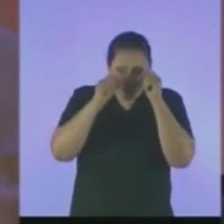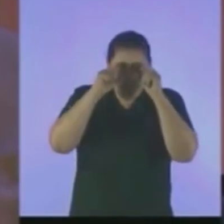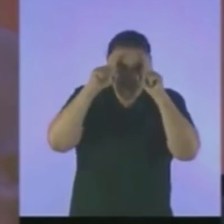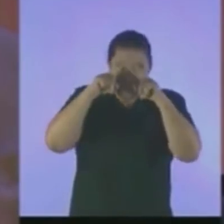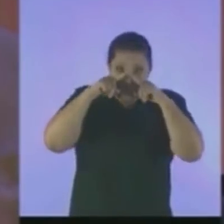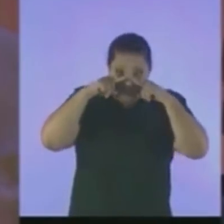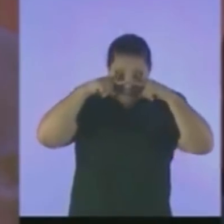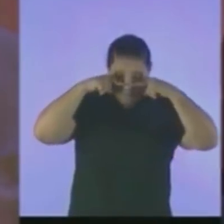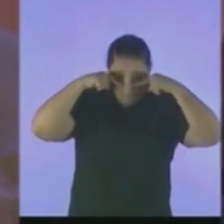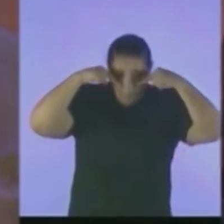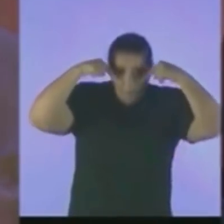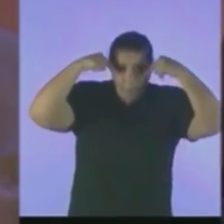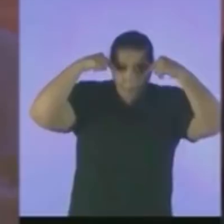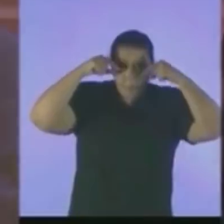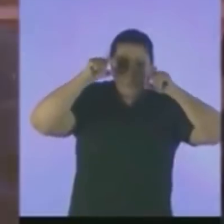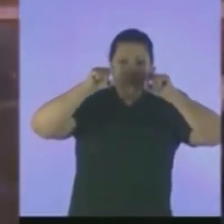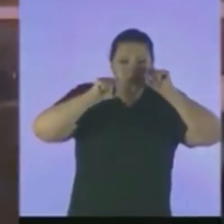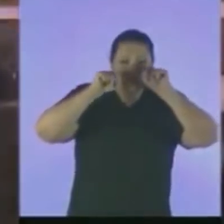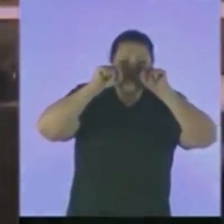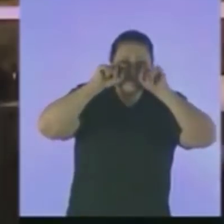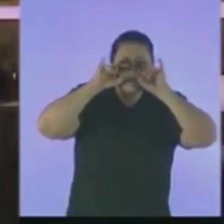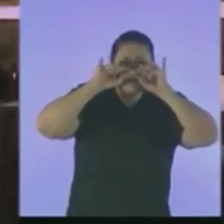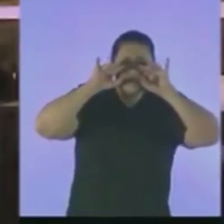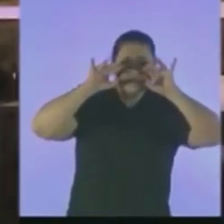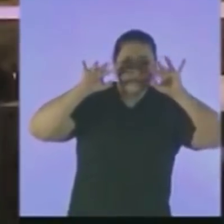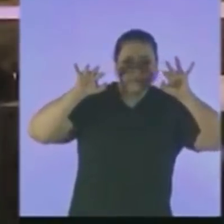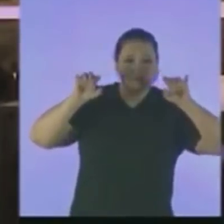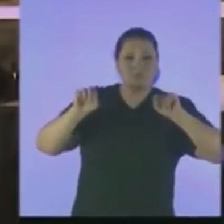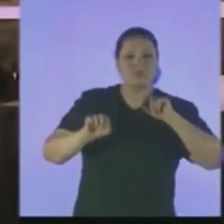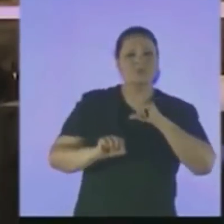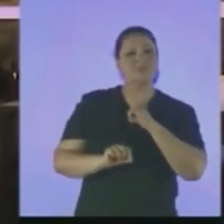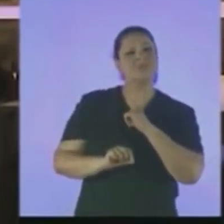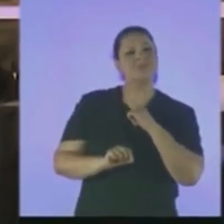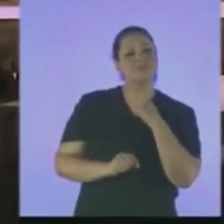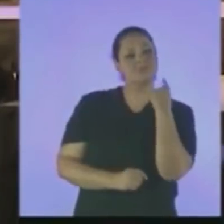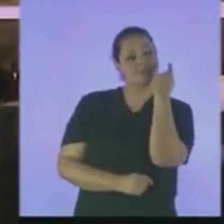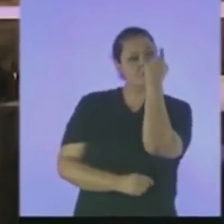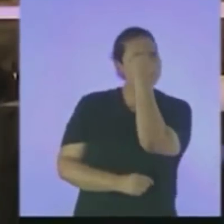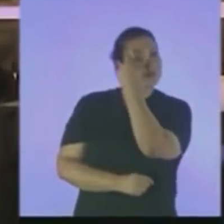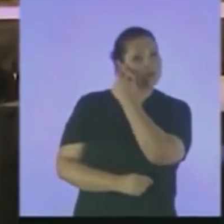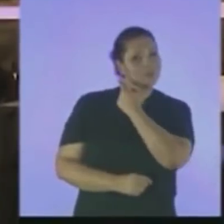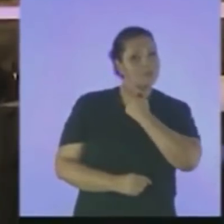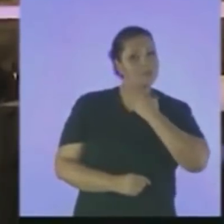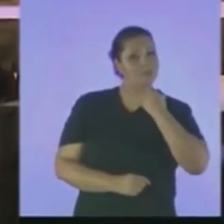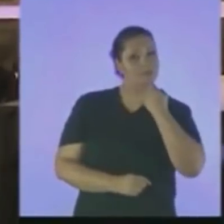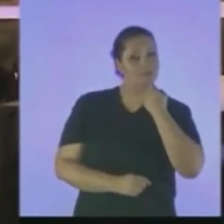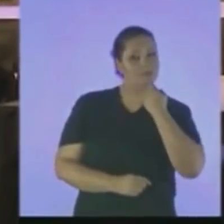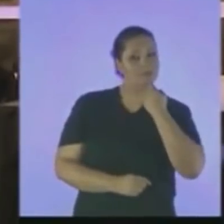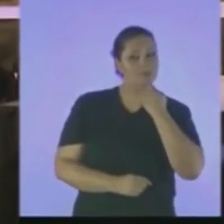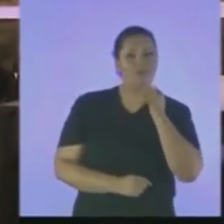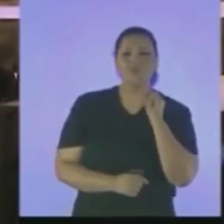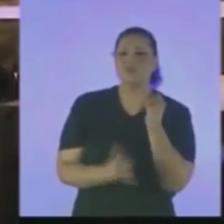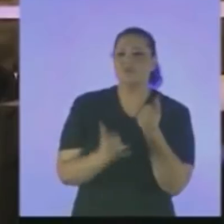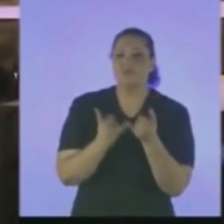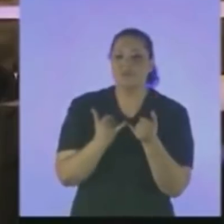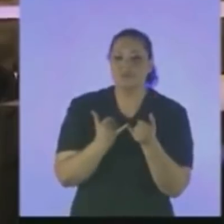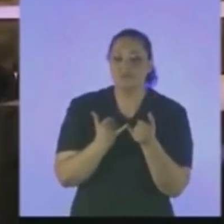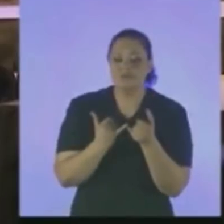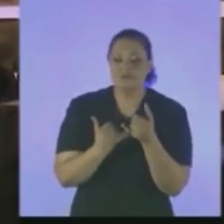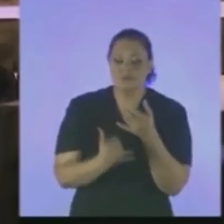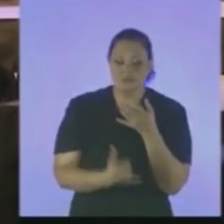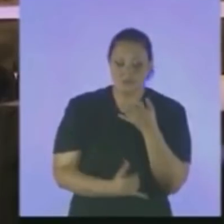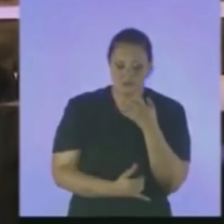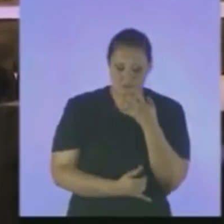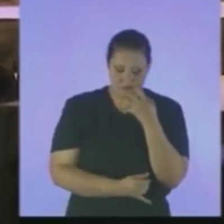Nas órbitas Que se destacavam na face Denotando certa amargura